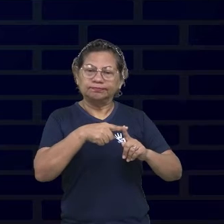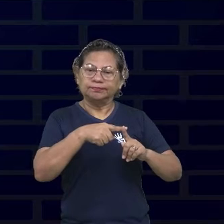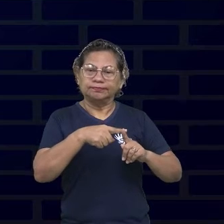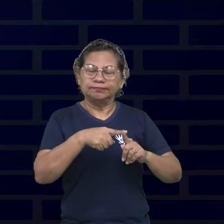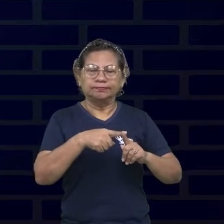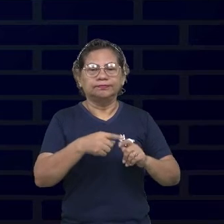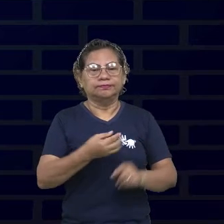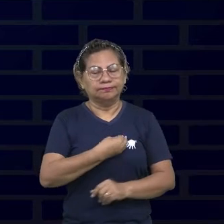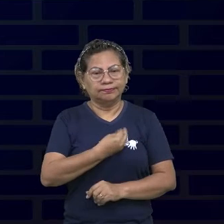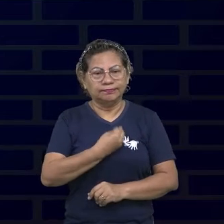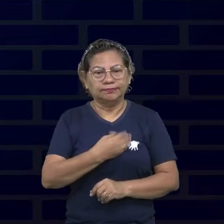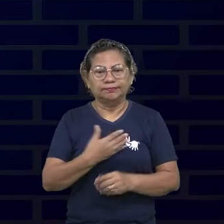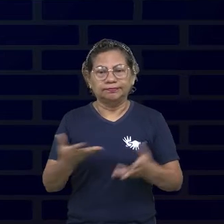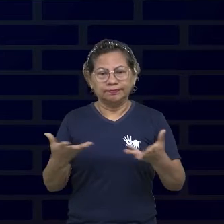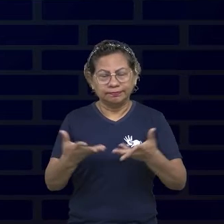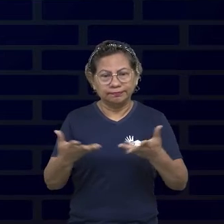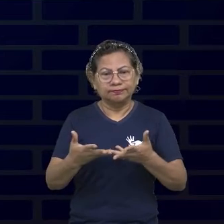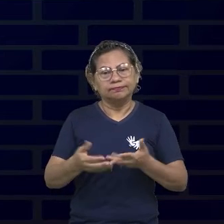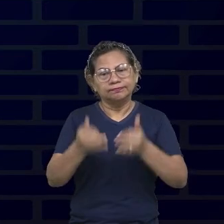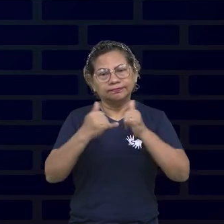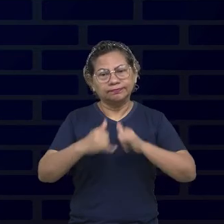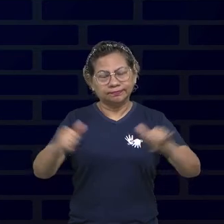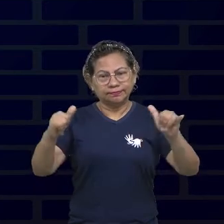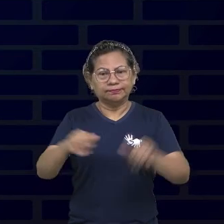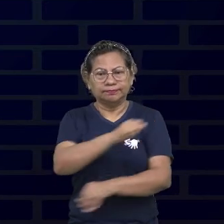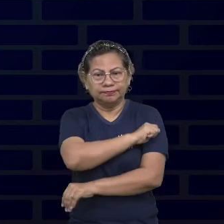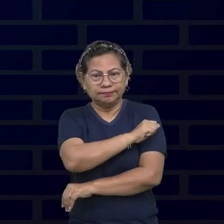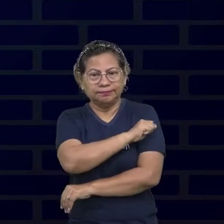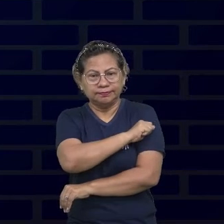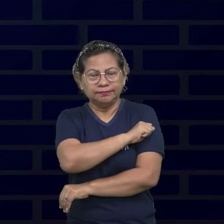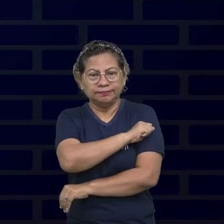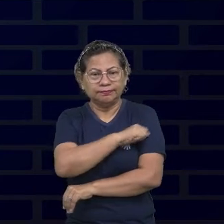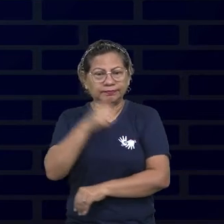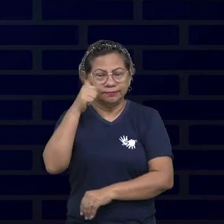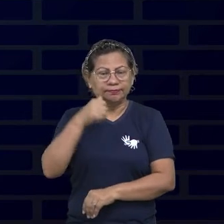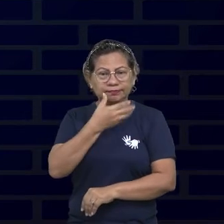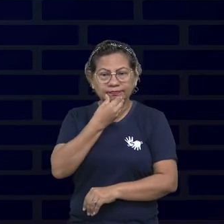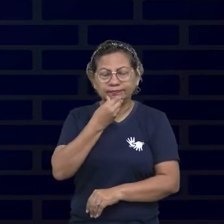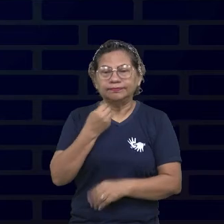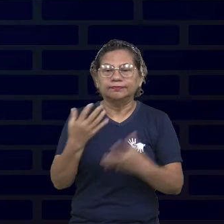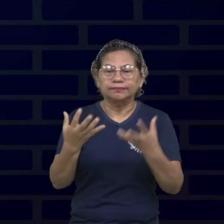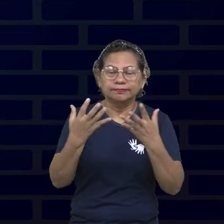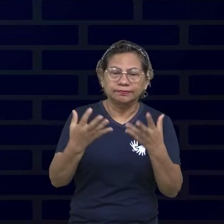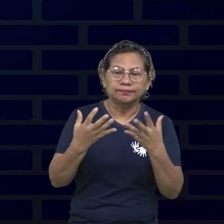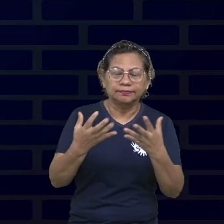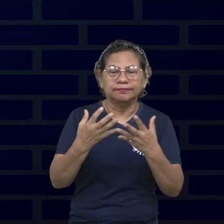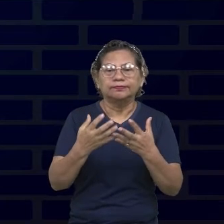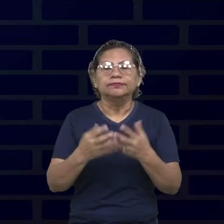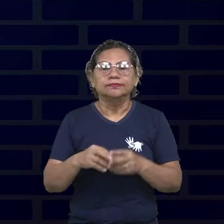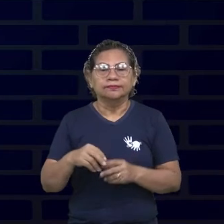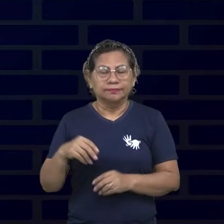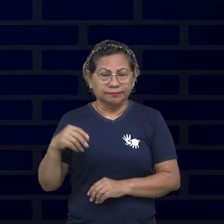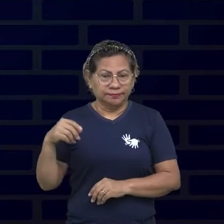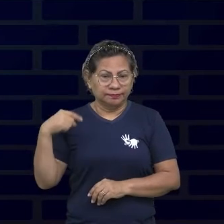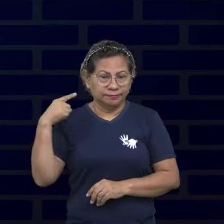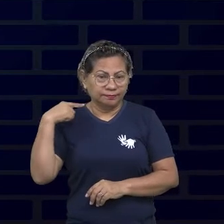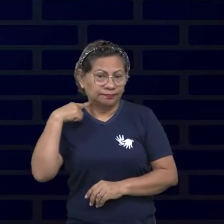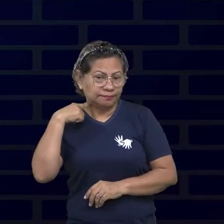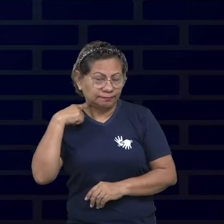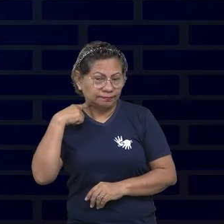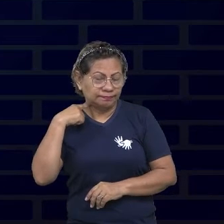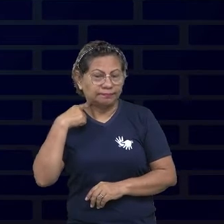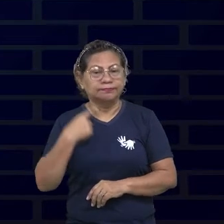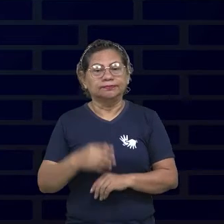E quero deixar uma mensagem para você, aluno, aluna, que deseja fazer o curso de Direito. Não pare,